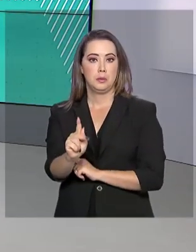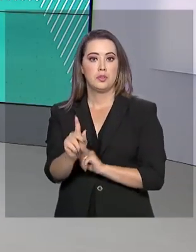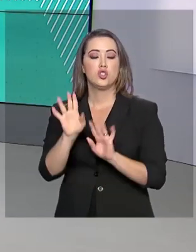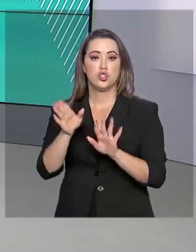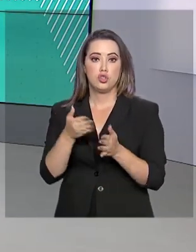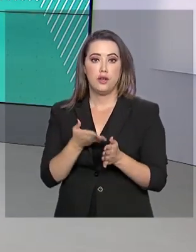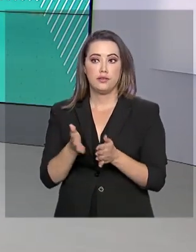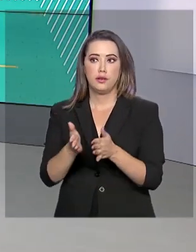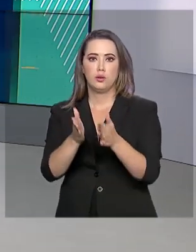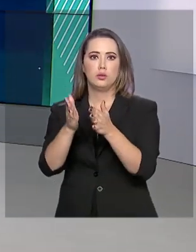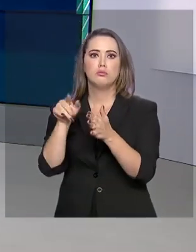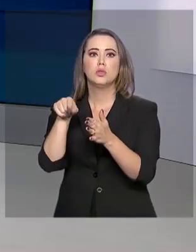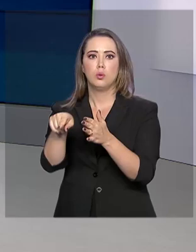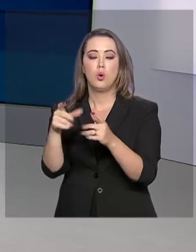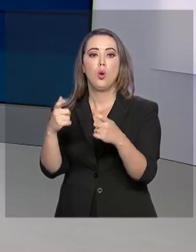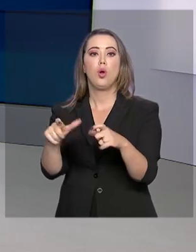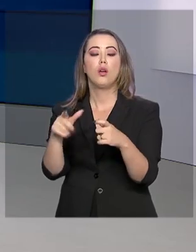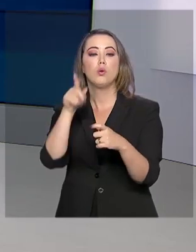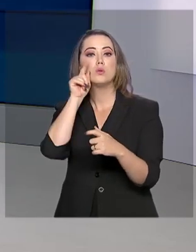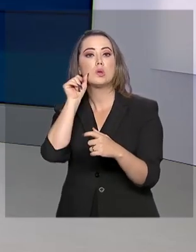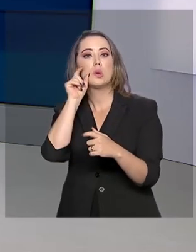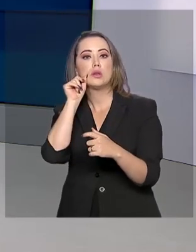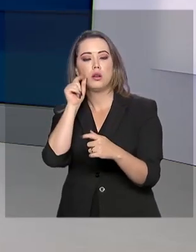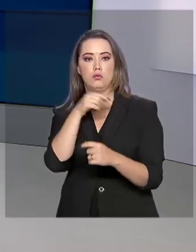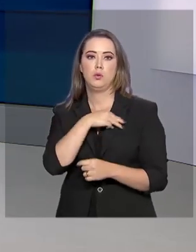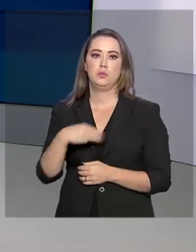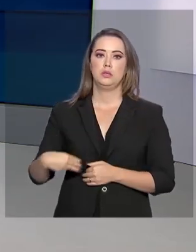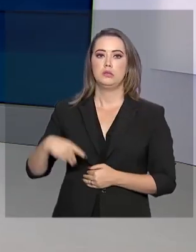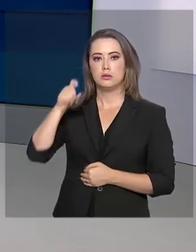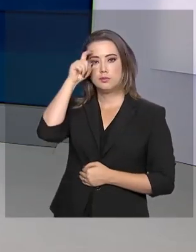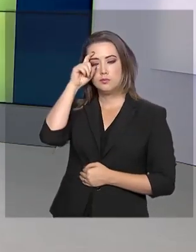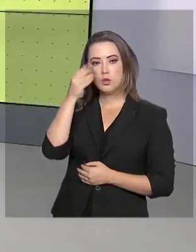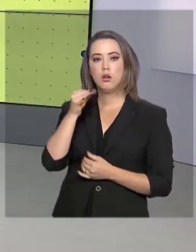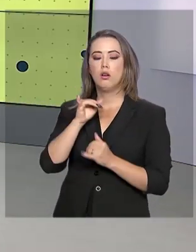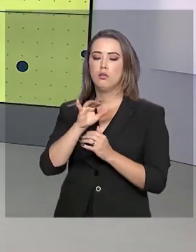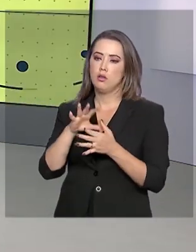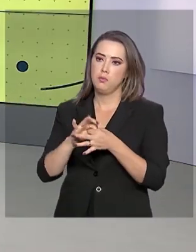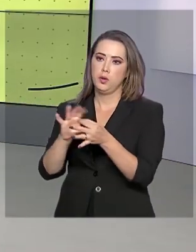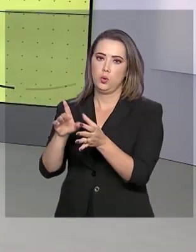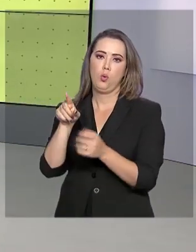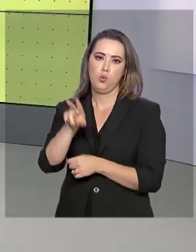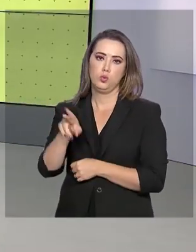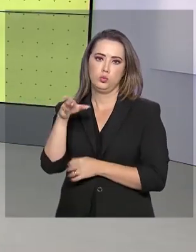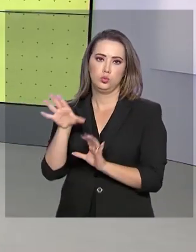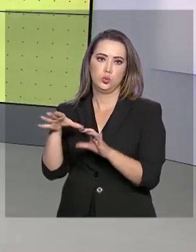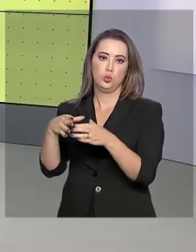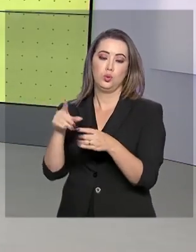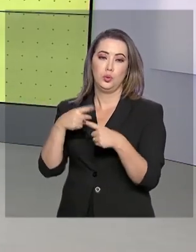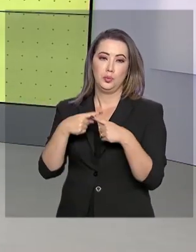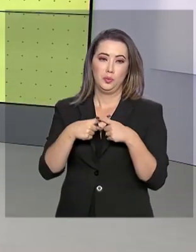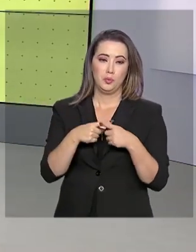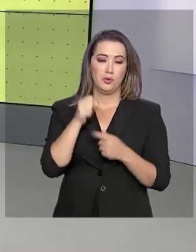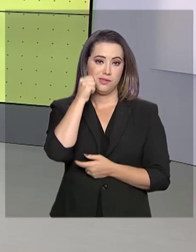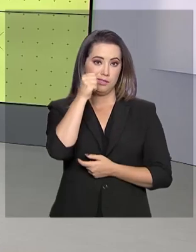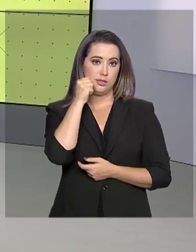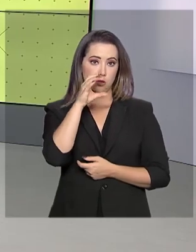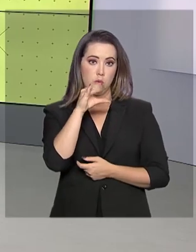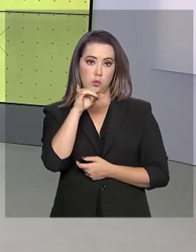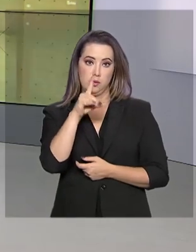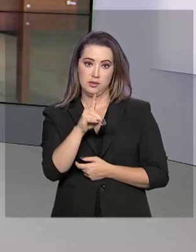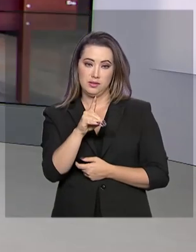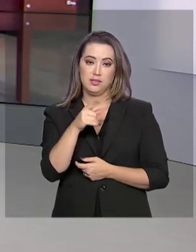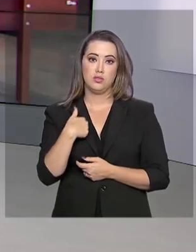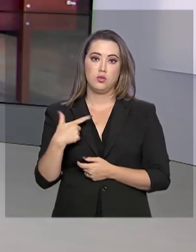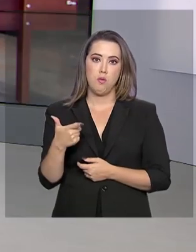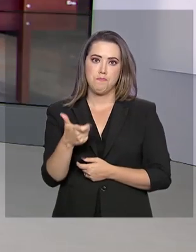O ministro Sérgio Moro autorizou o envio da força depois que o senador Cid Gomes foi baleado na cidade de Sobral nesta quarta-feira. A